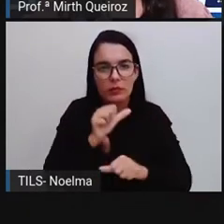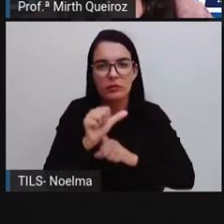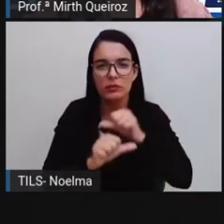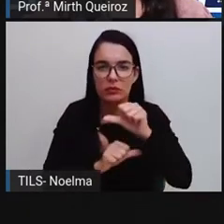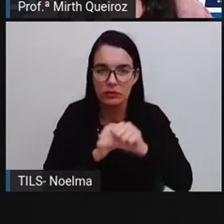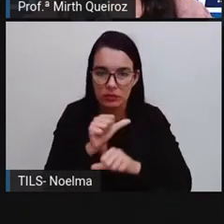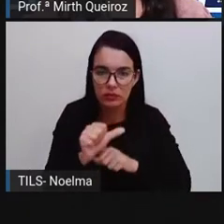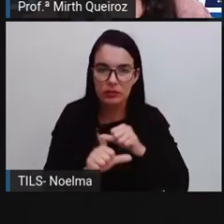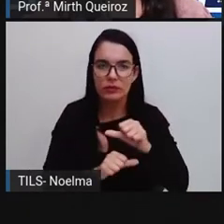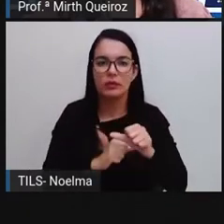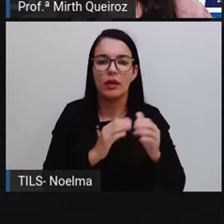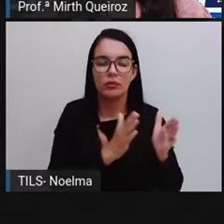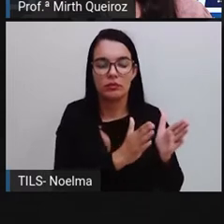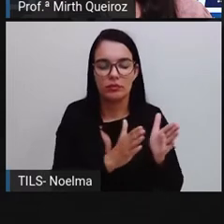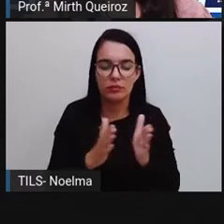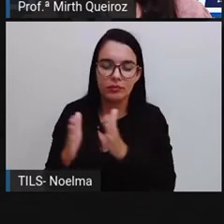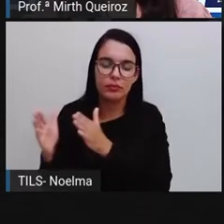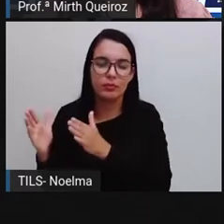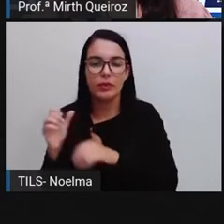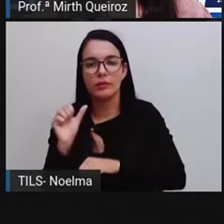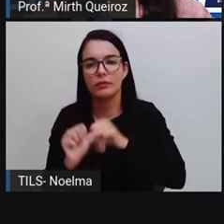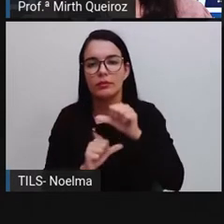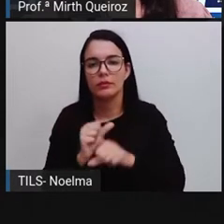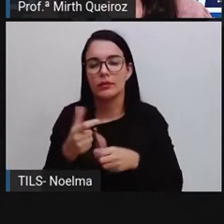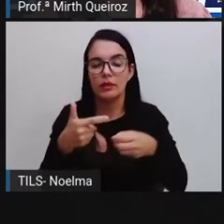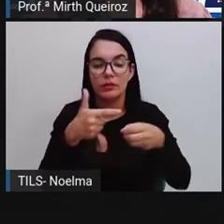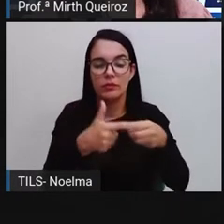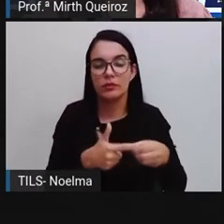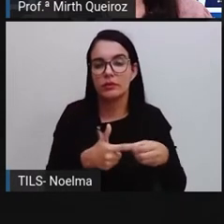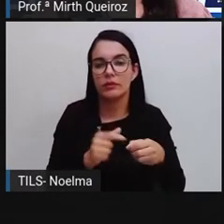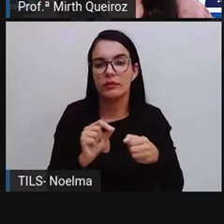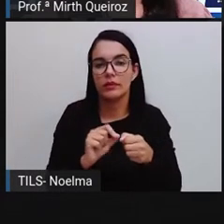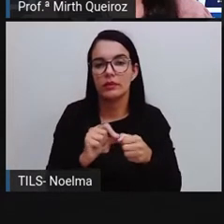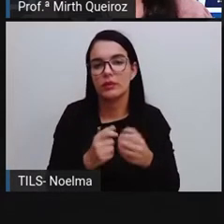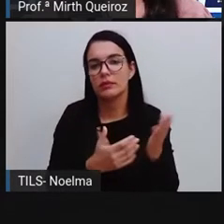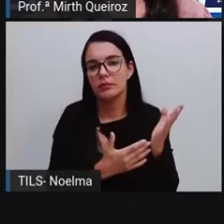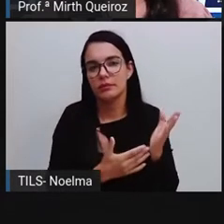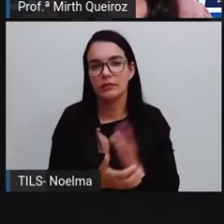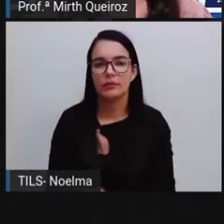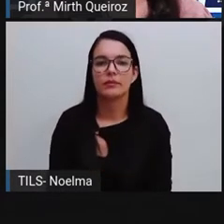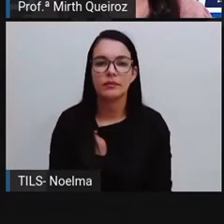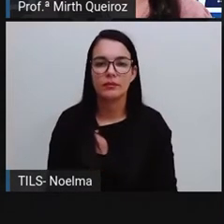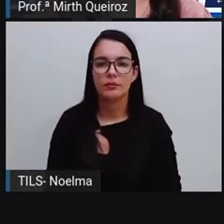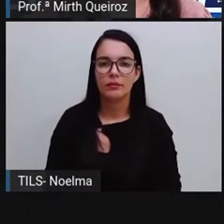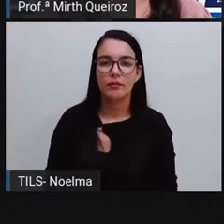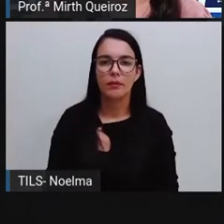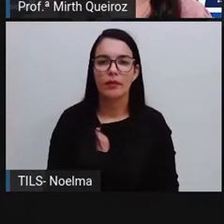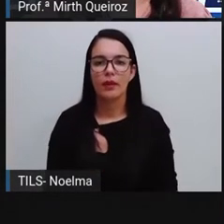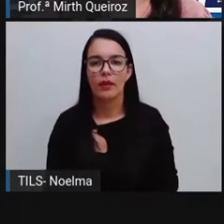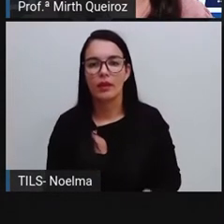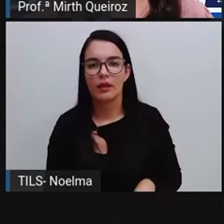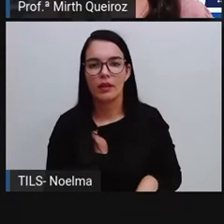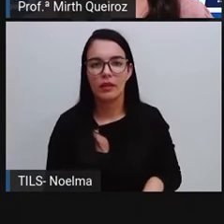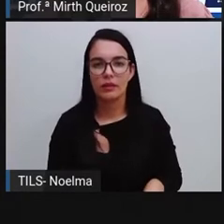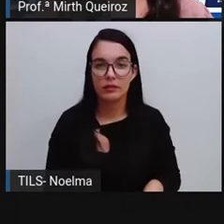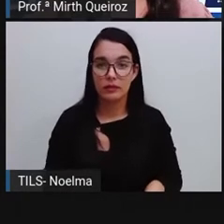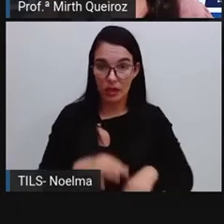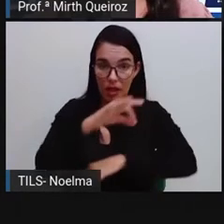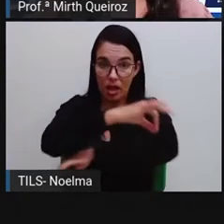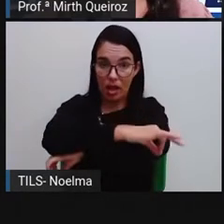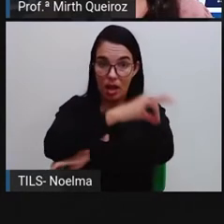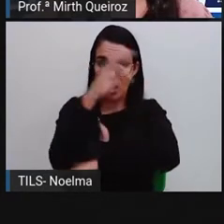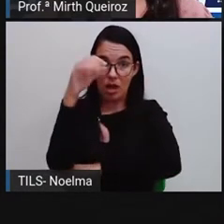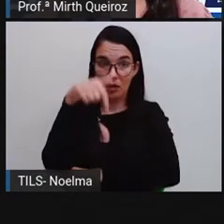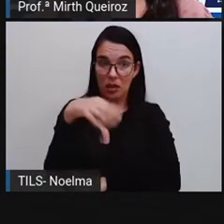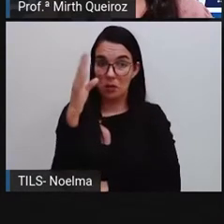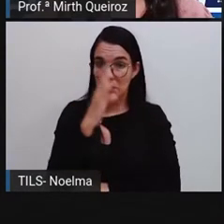posteriormente direcionado para a sua refinação, né? E assim ele ser transformado aí em outros produtos. O petróleo no